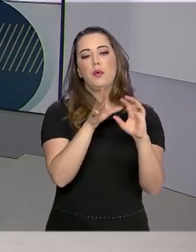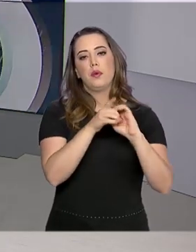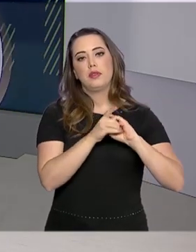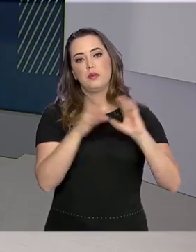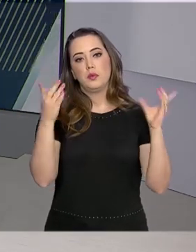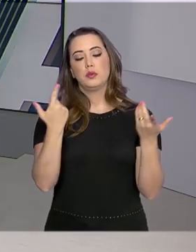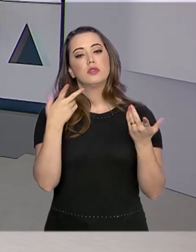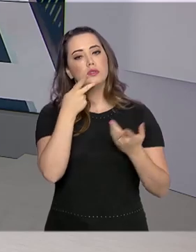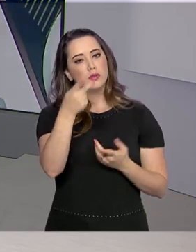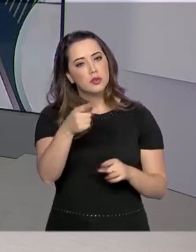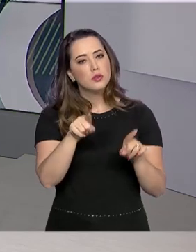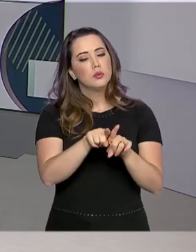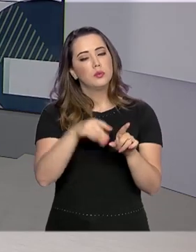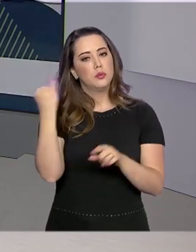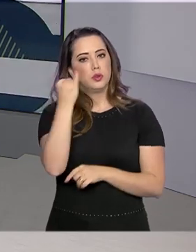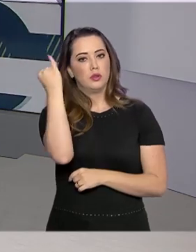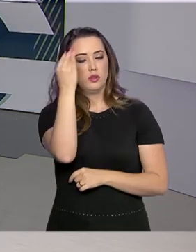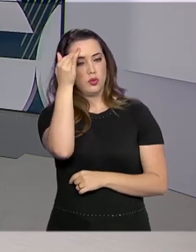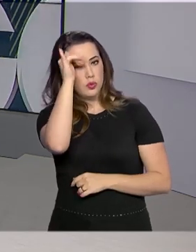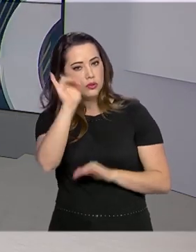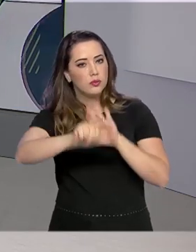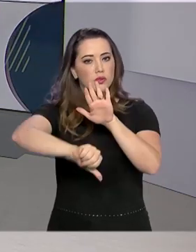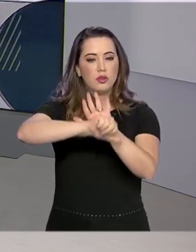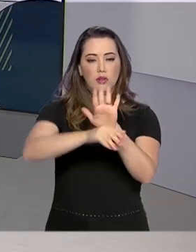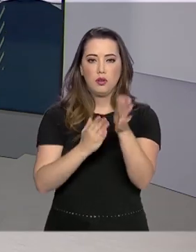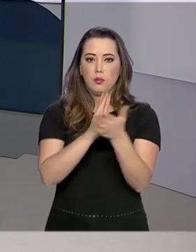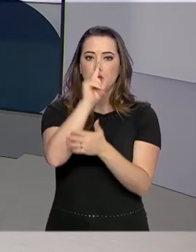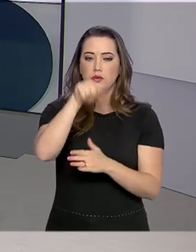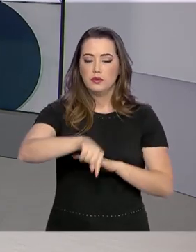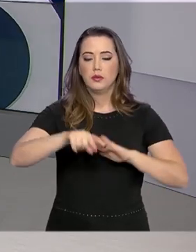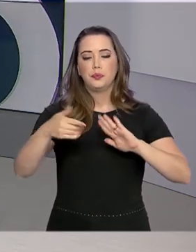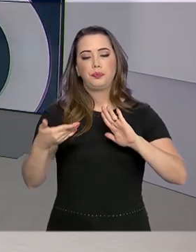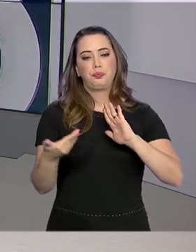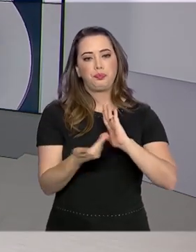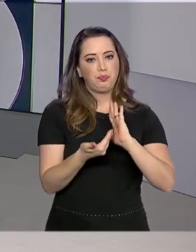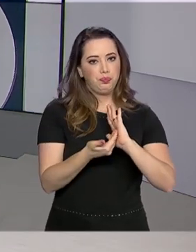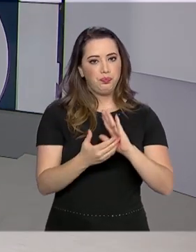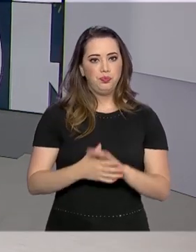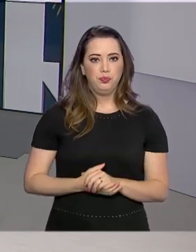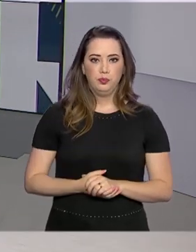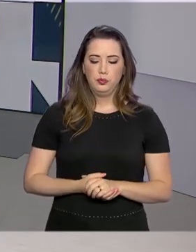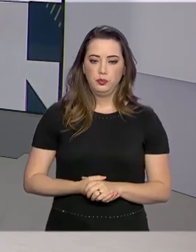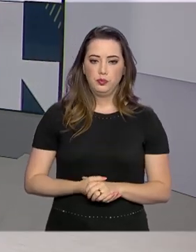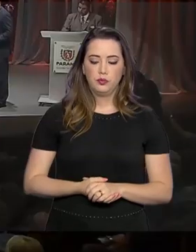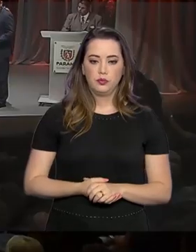-presidente defendeu o pacote anticrime aprovado esta semana pela Câmara dos Deputados.